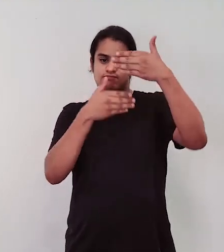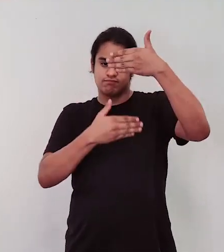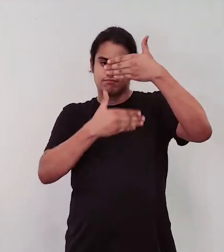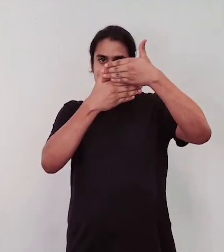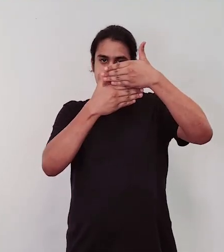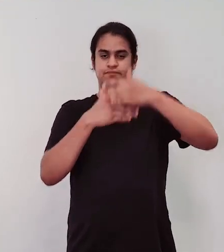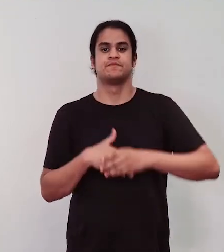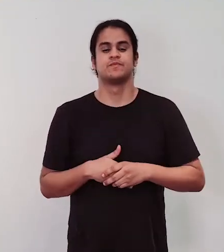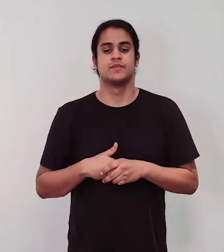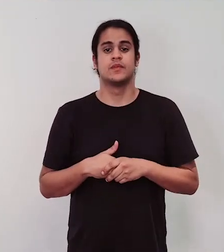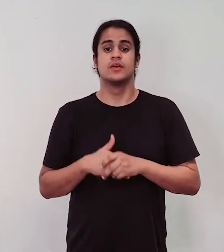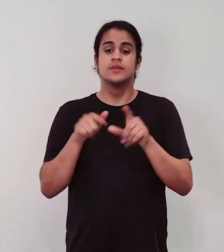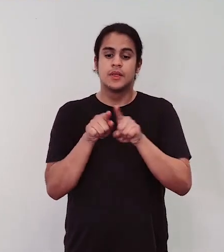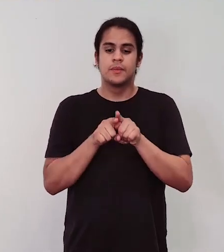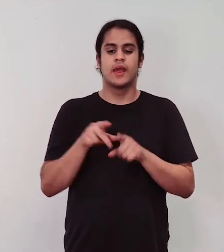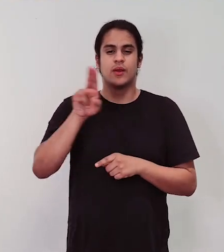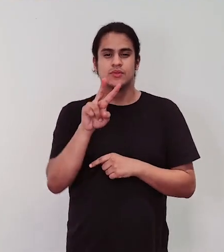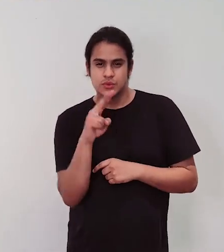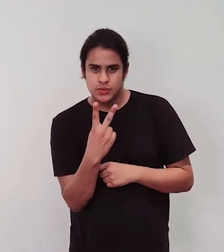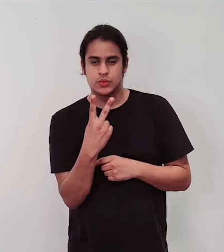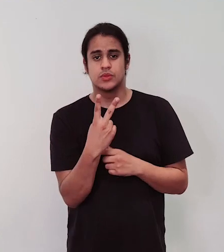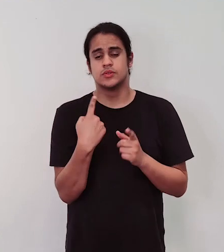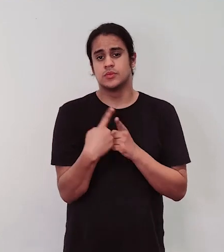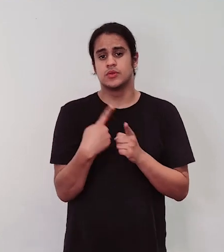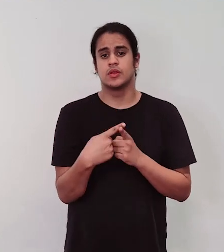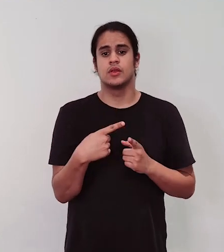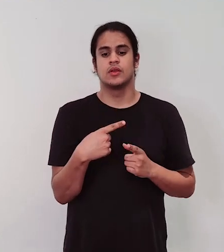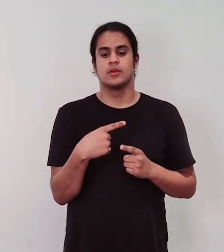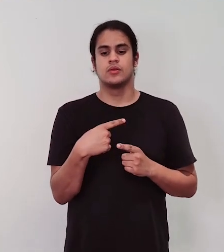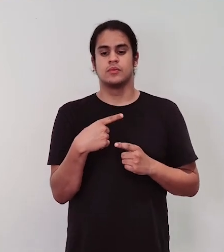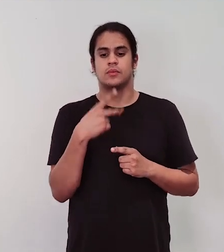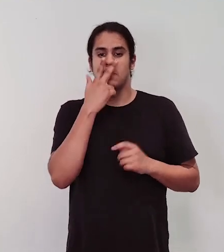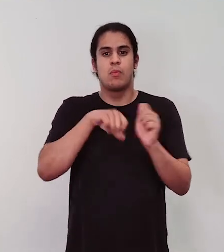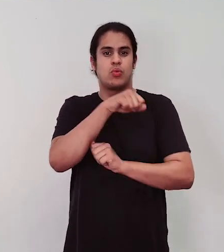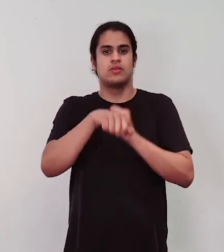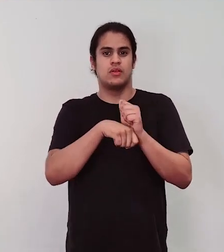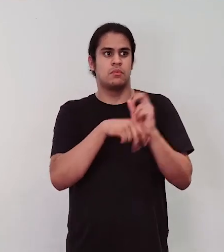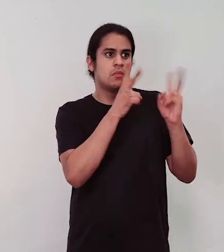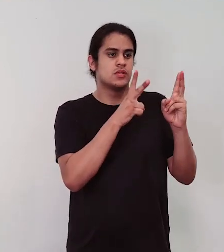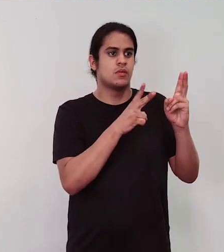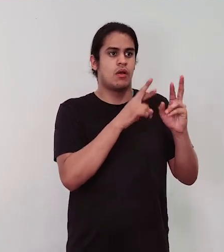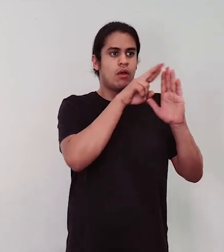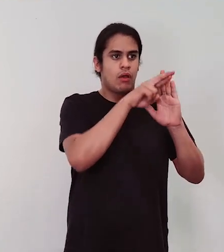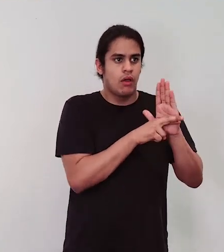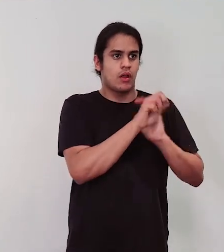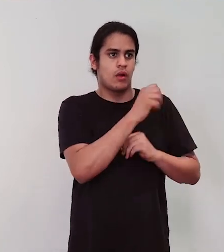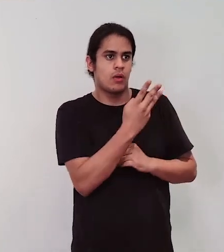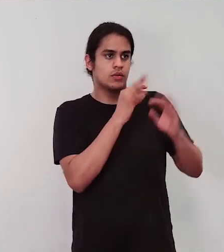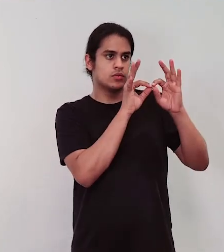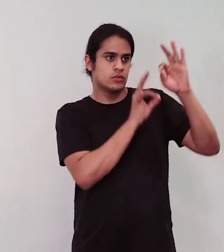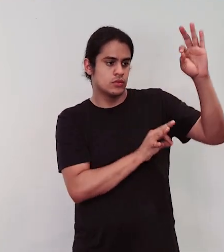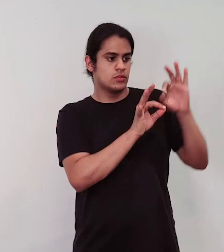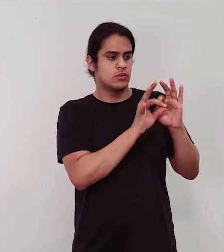E usei essas duas folhas que acabam desconfigurando o tamanho da folha 4. Então cria outros formatos, outras